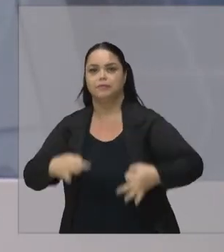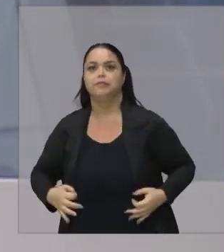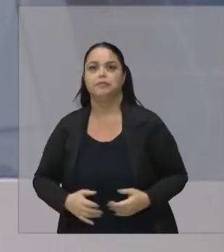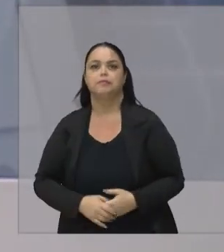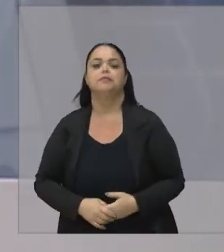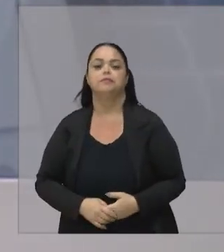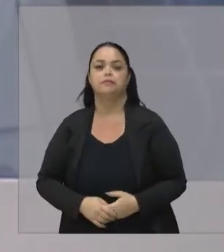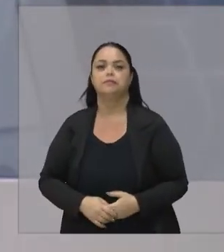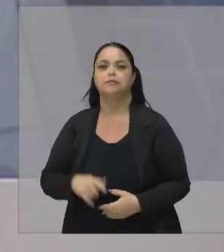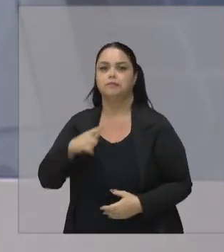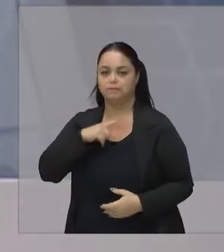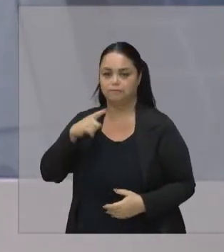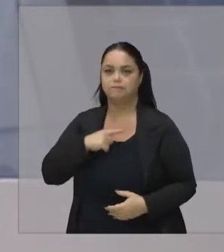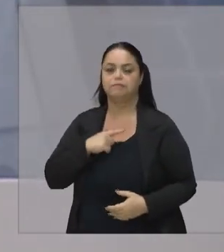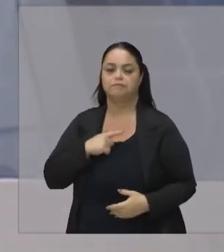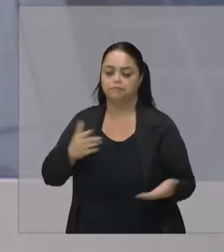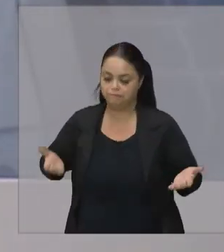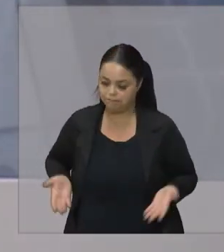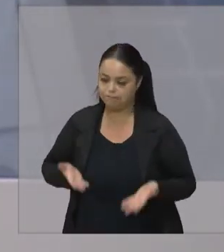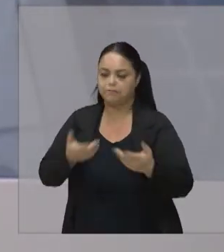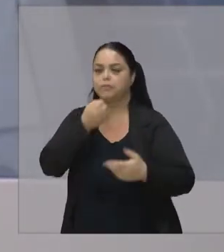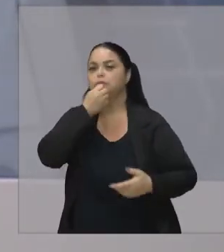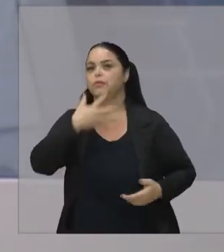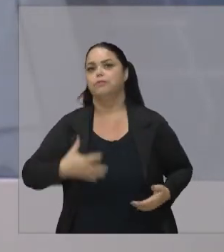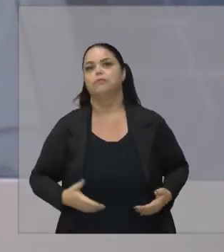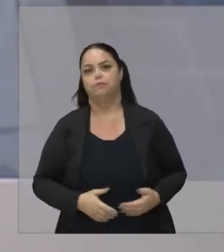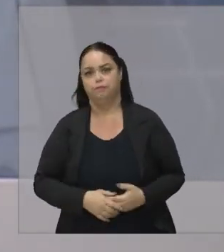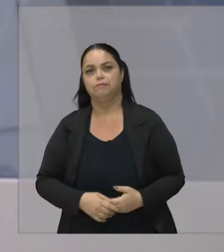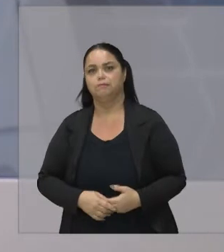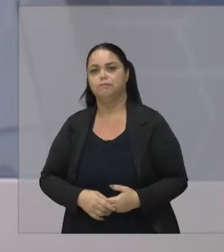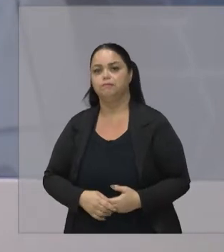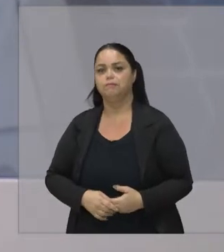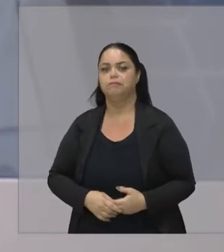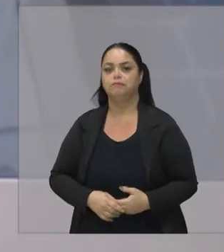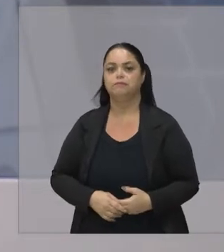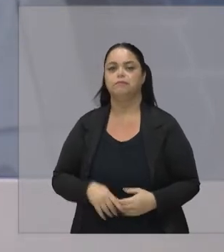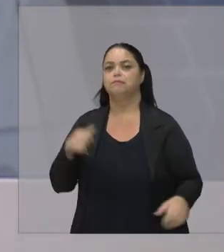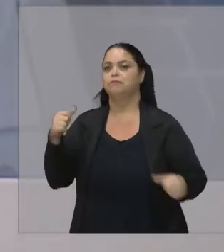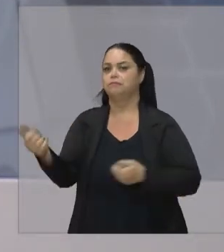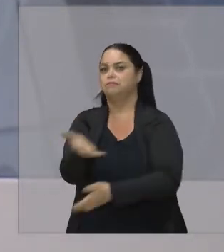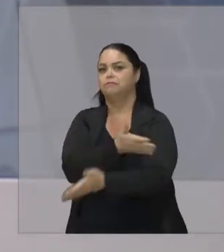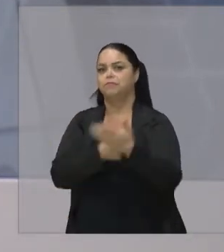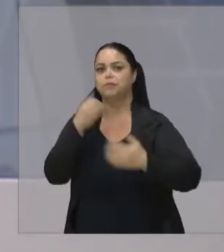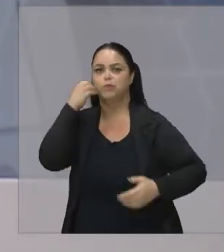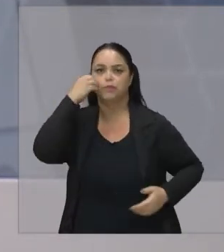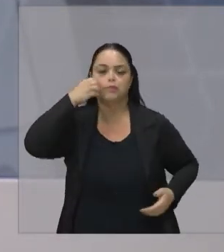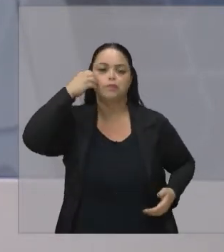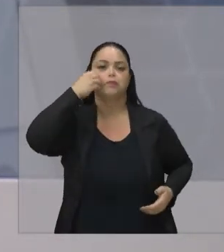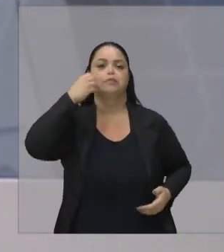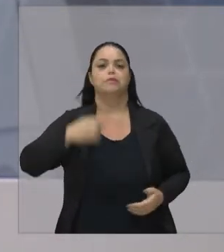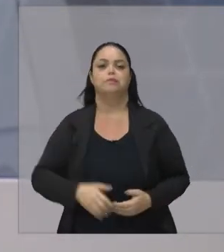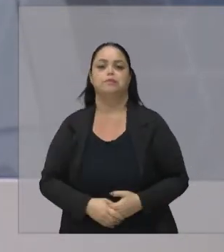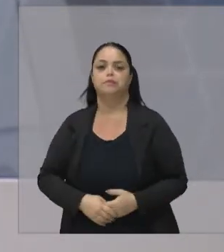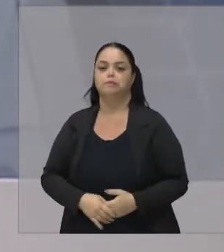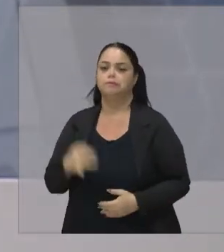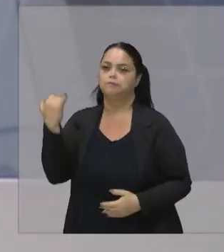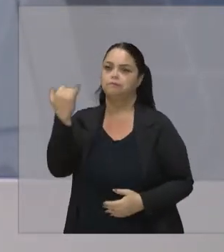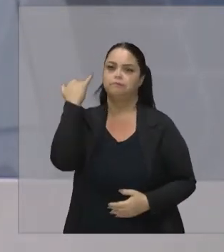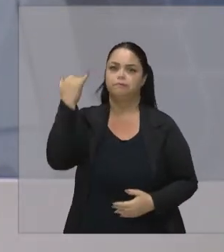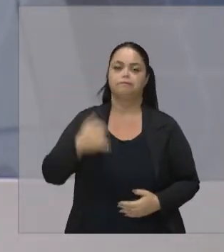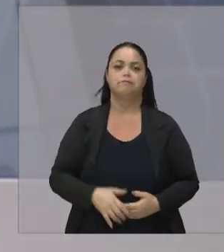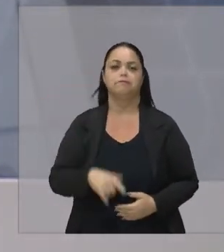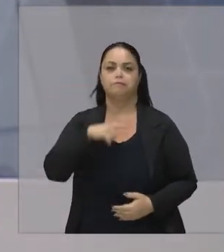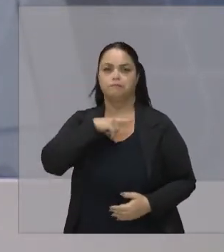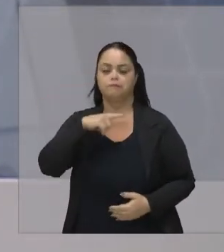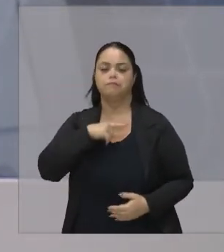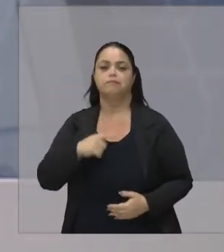Que você só tem Contribuições boas Para trazer E a troca de experiência É muito importante Você